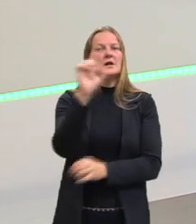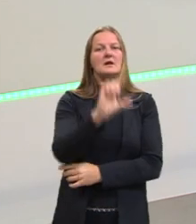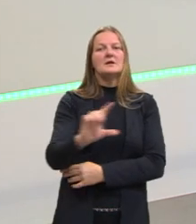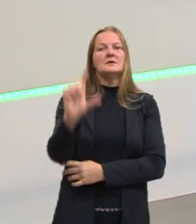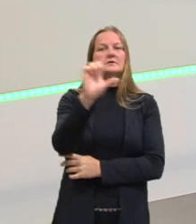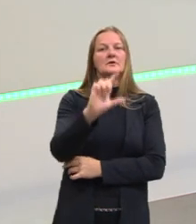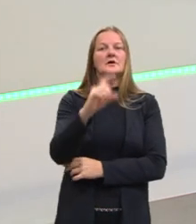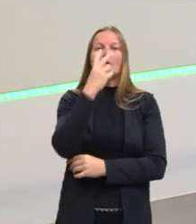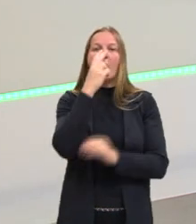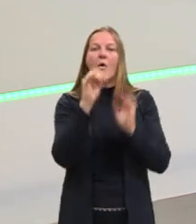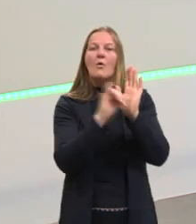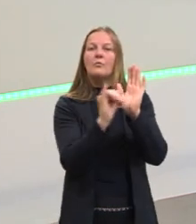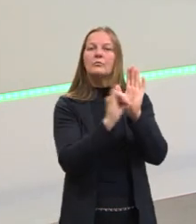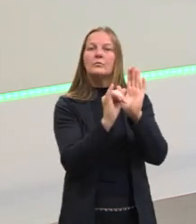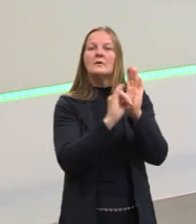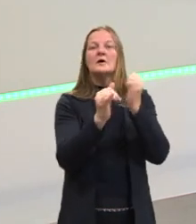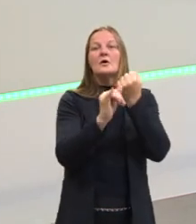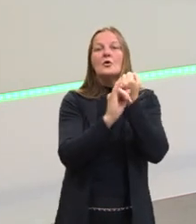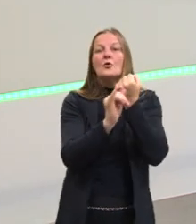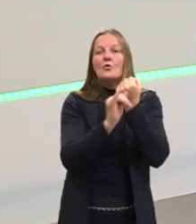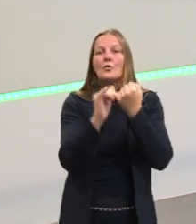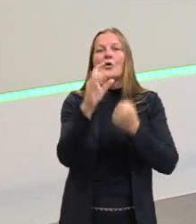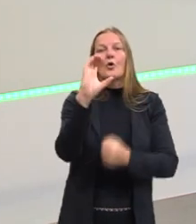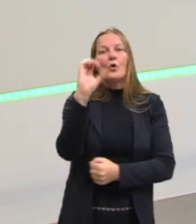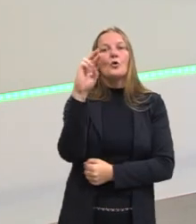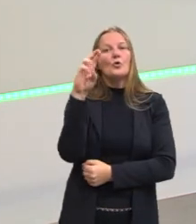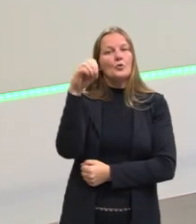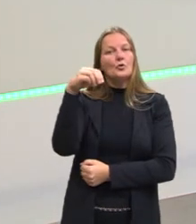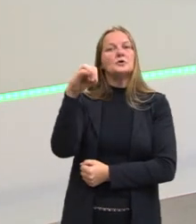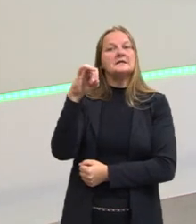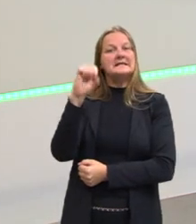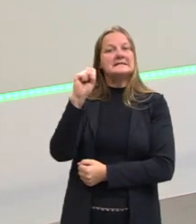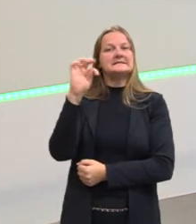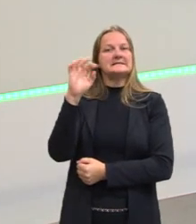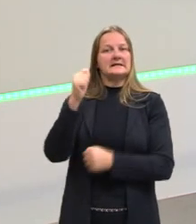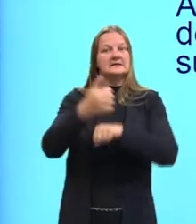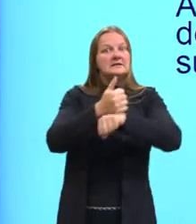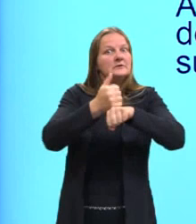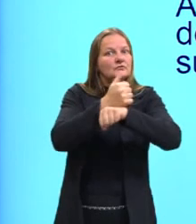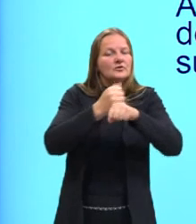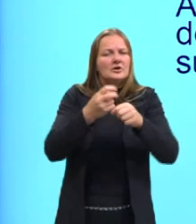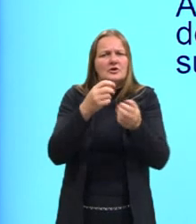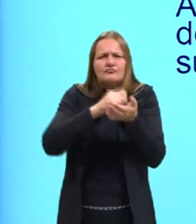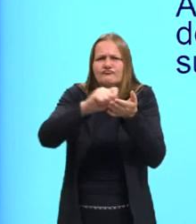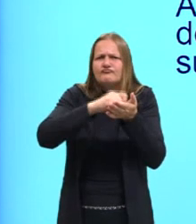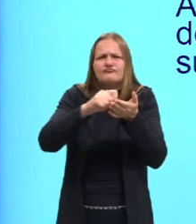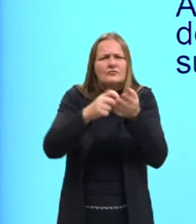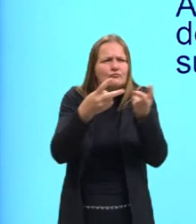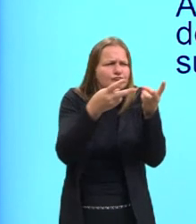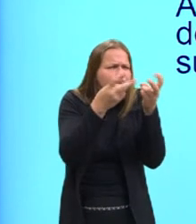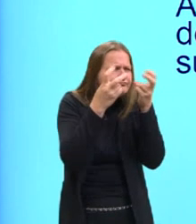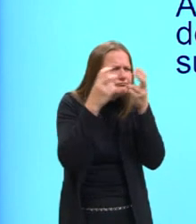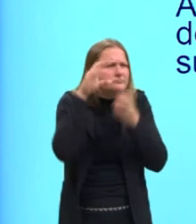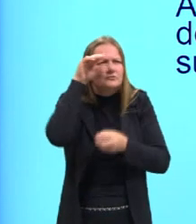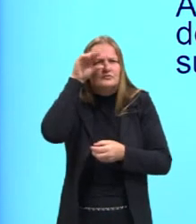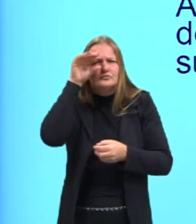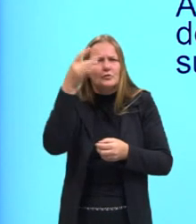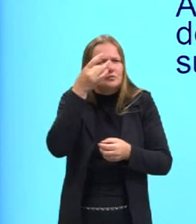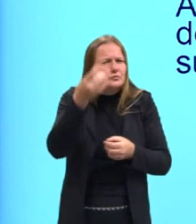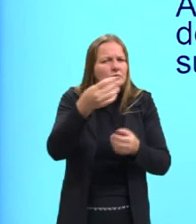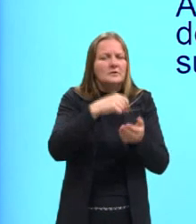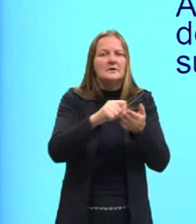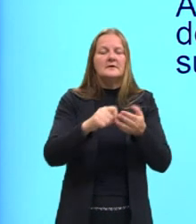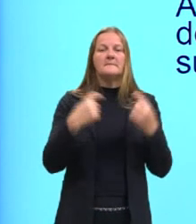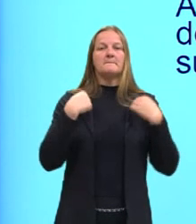dos cronistas. Por quê? Porque eles escreveram tudo o que eles viam. Eles eram muito detalhistas. O Pero